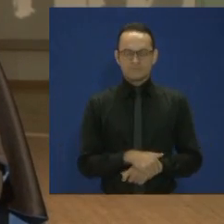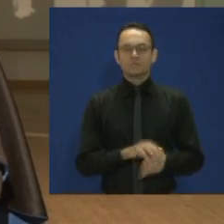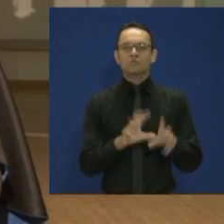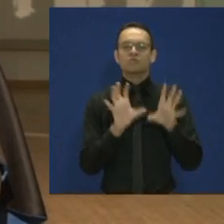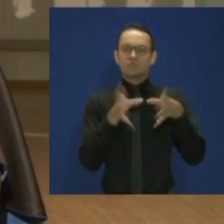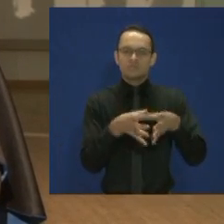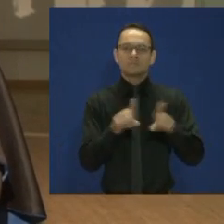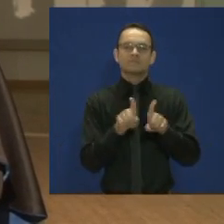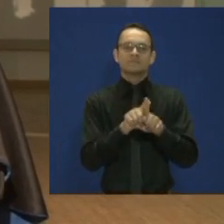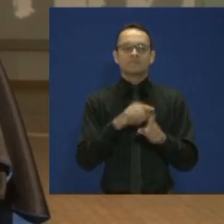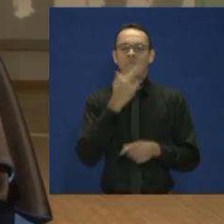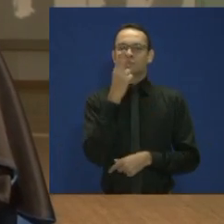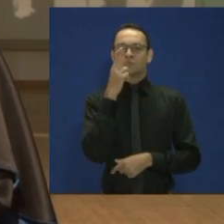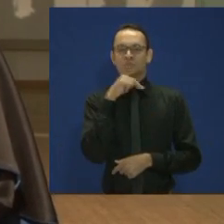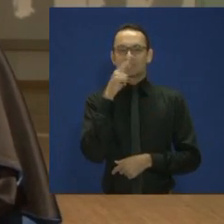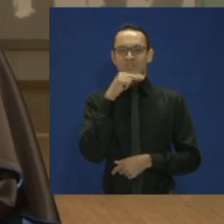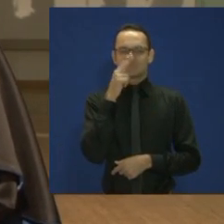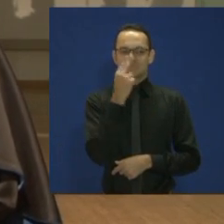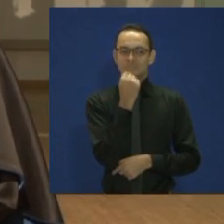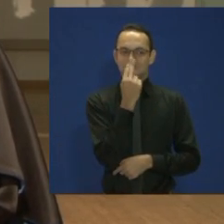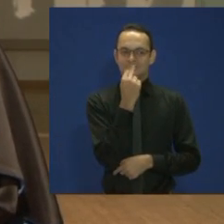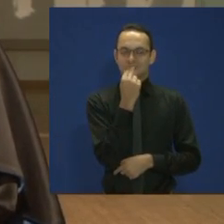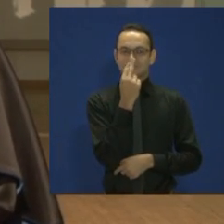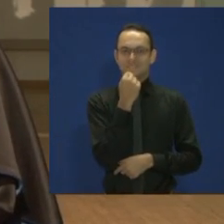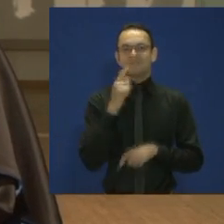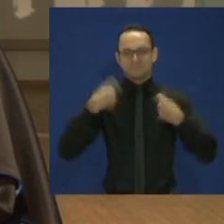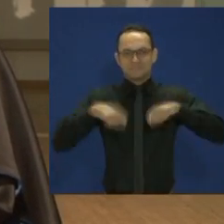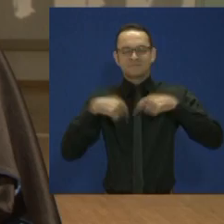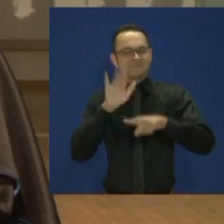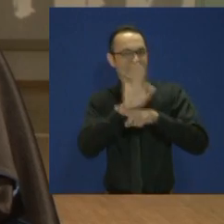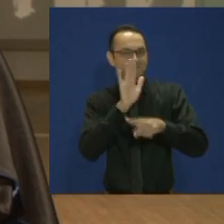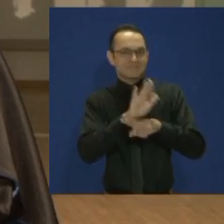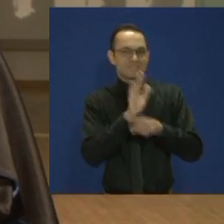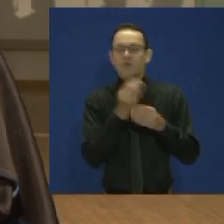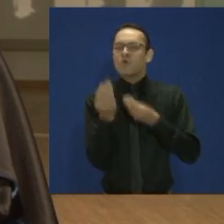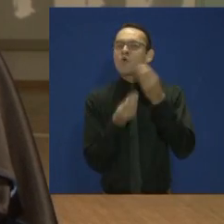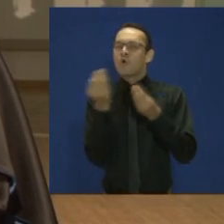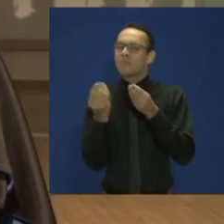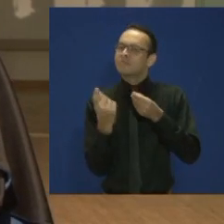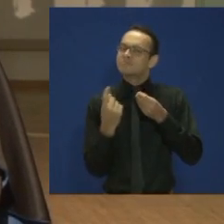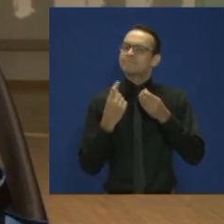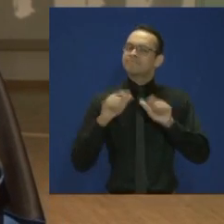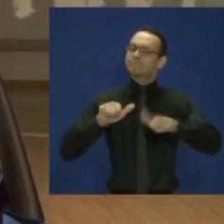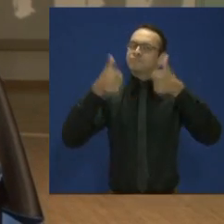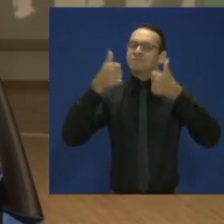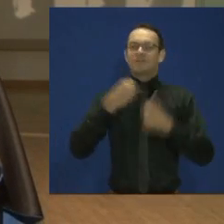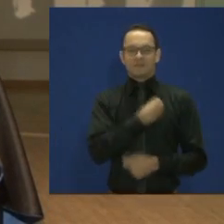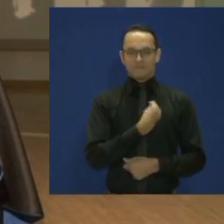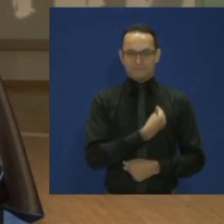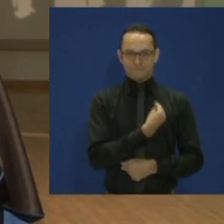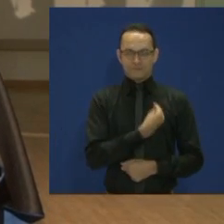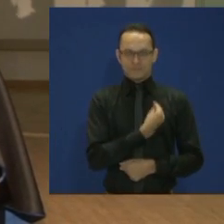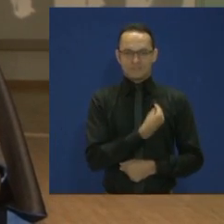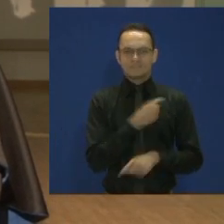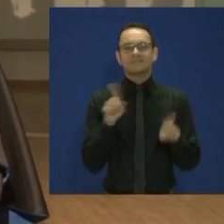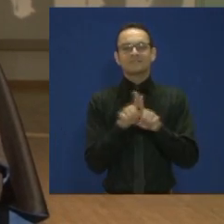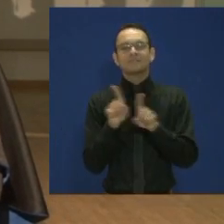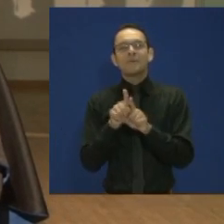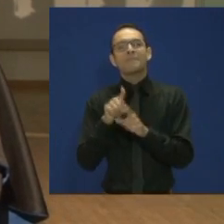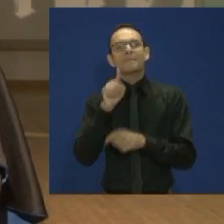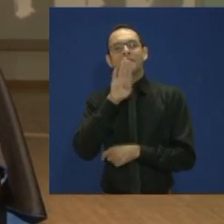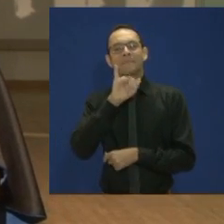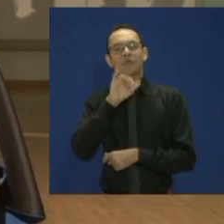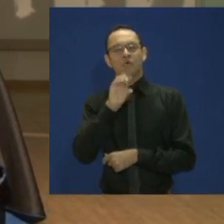consigam ajudar na recuperação da saúde, através da alimentação. E que os biotecnólogos consigam